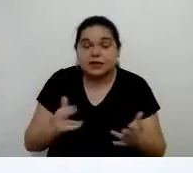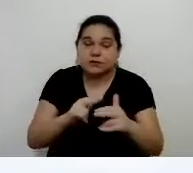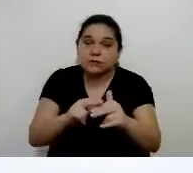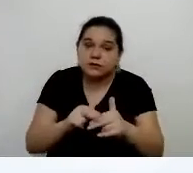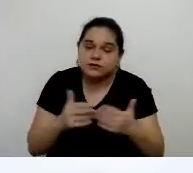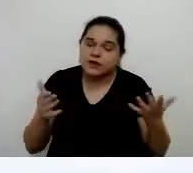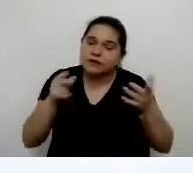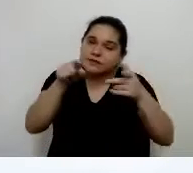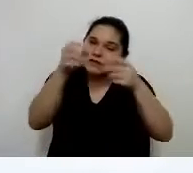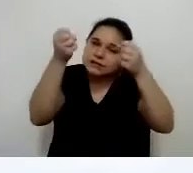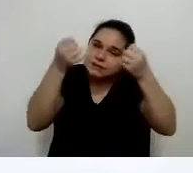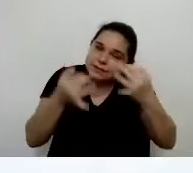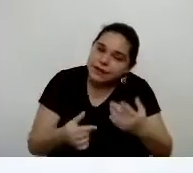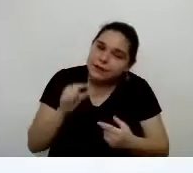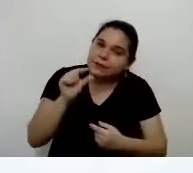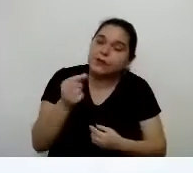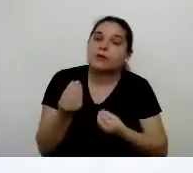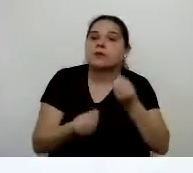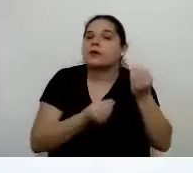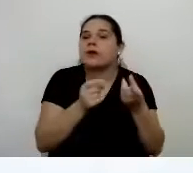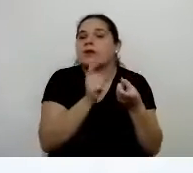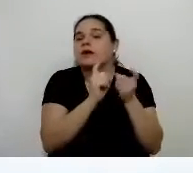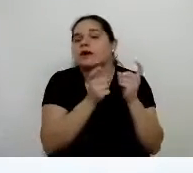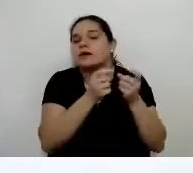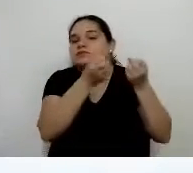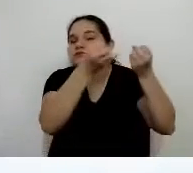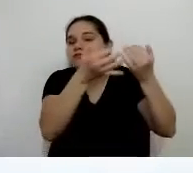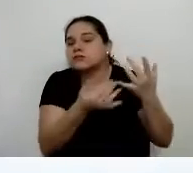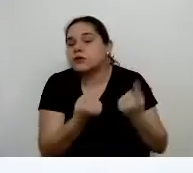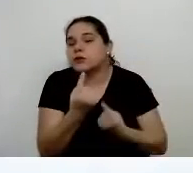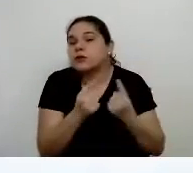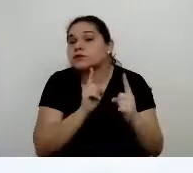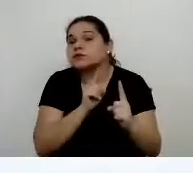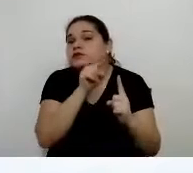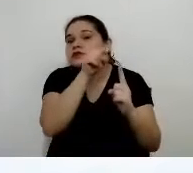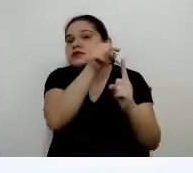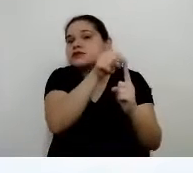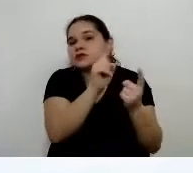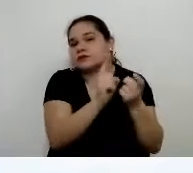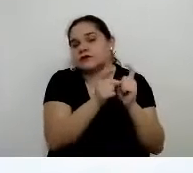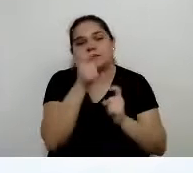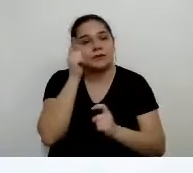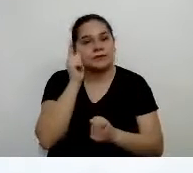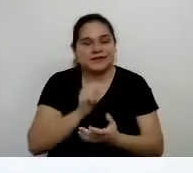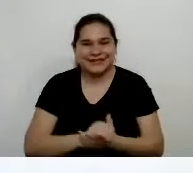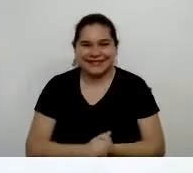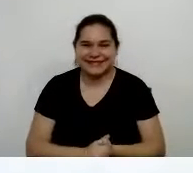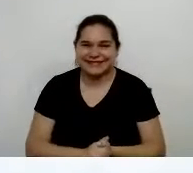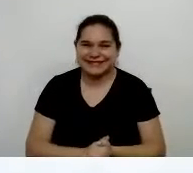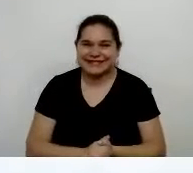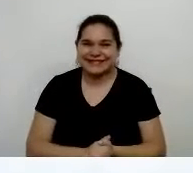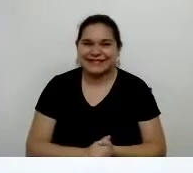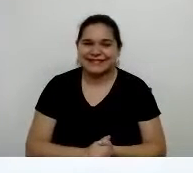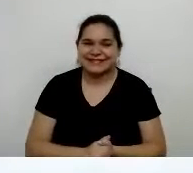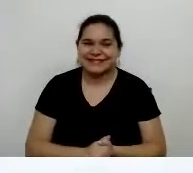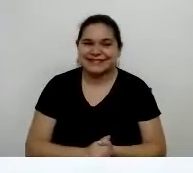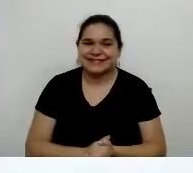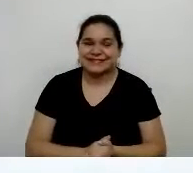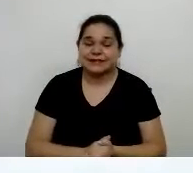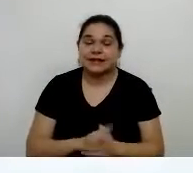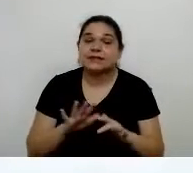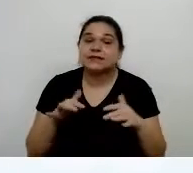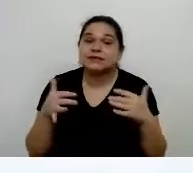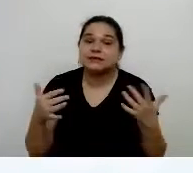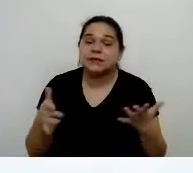trabalhadores qual foi essa iniciativa, né? E qual foi o objetivo da reunião de ontem? É com você. Bem